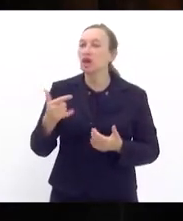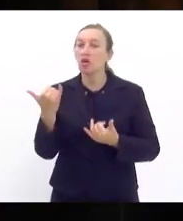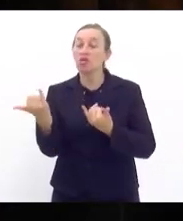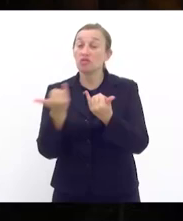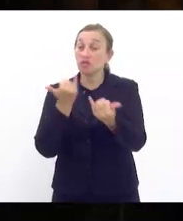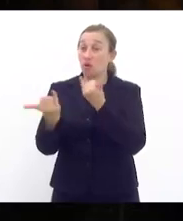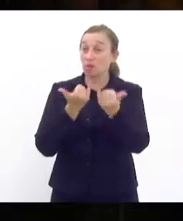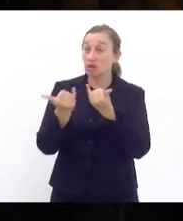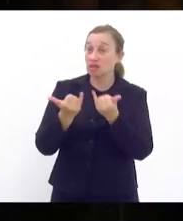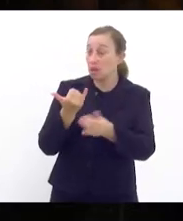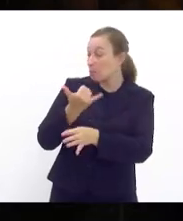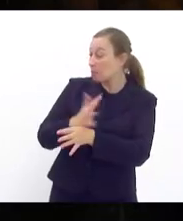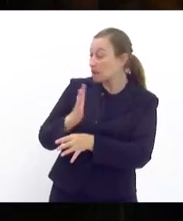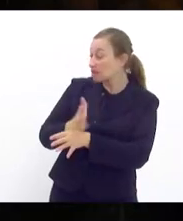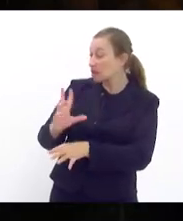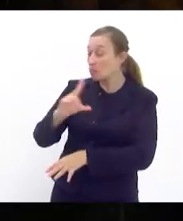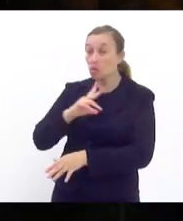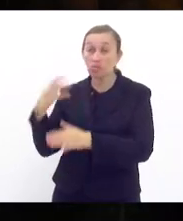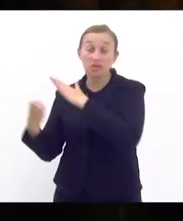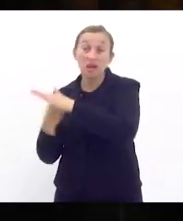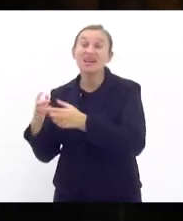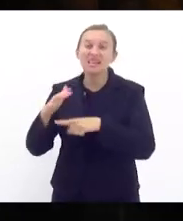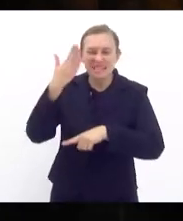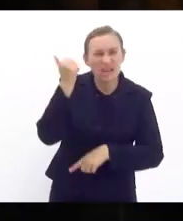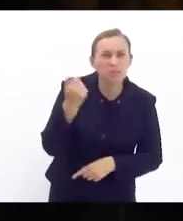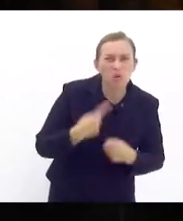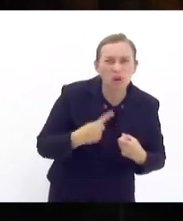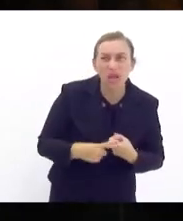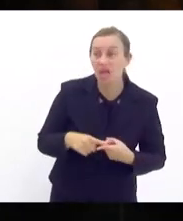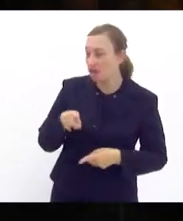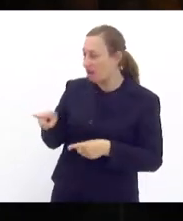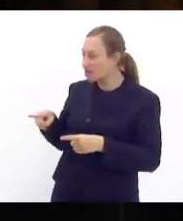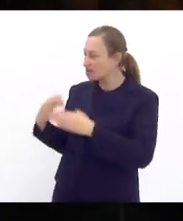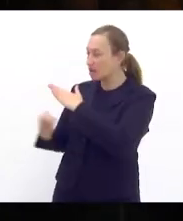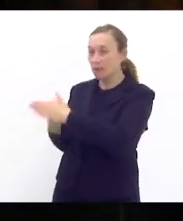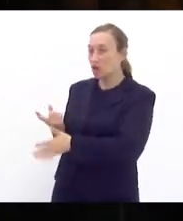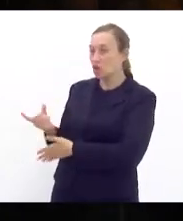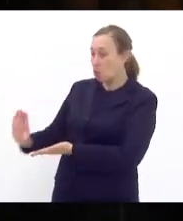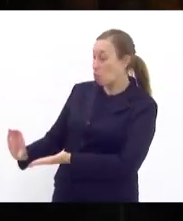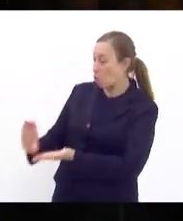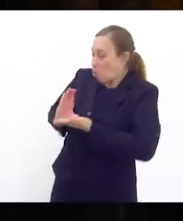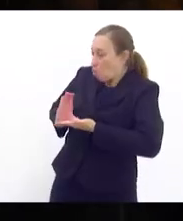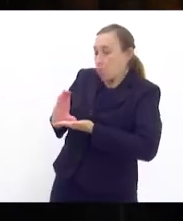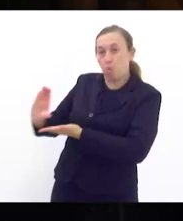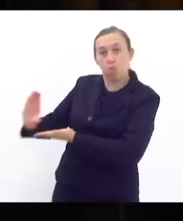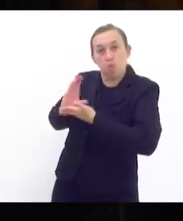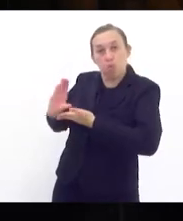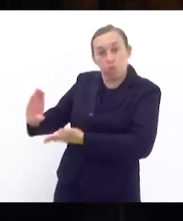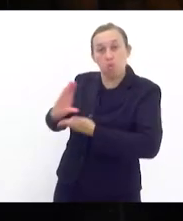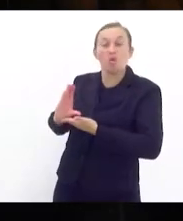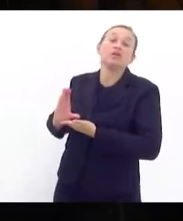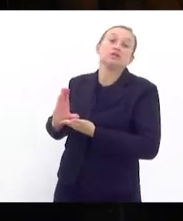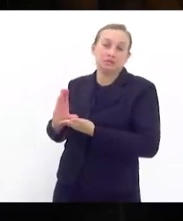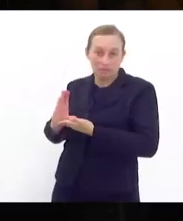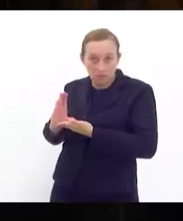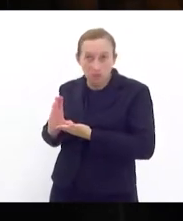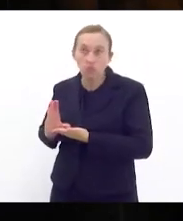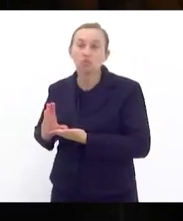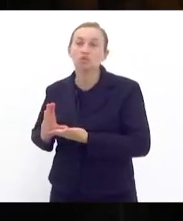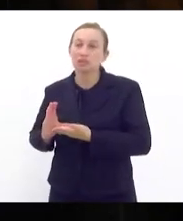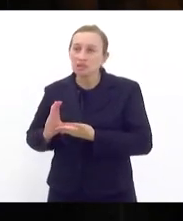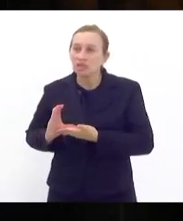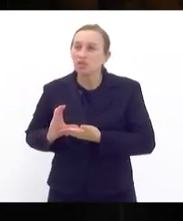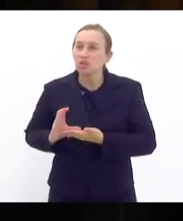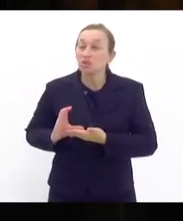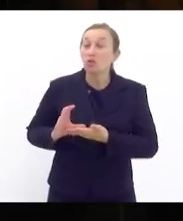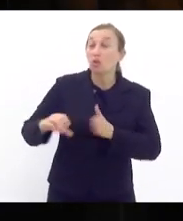praticado por essas próprias empresas sabe por quê? porque essas empresas lucram muito lucram muito lucram muito